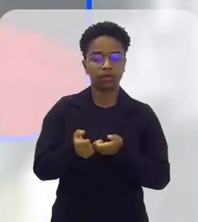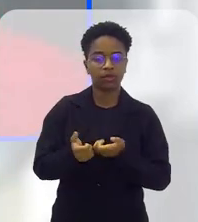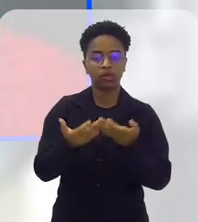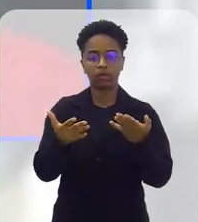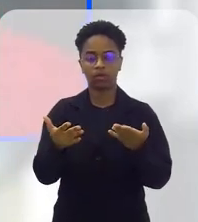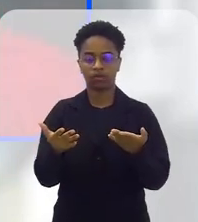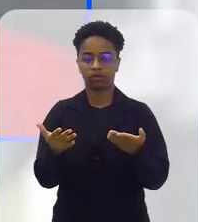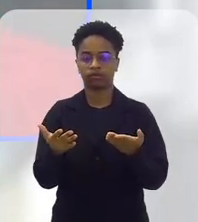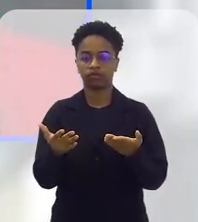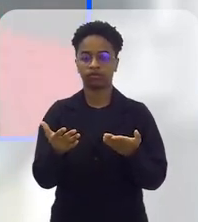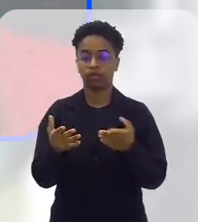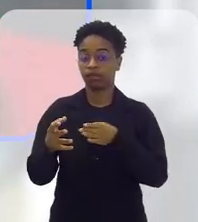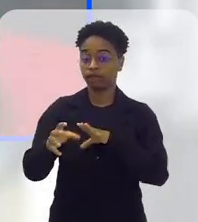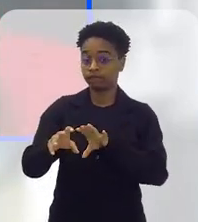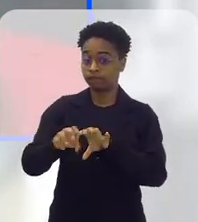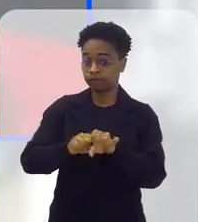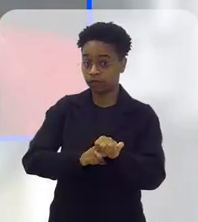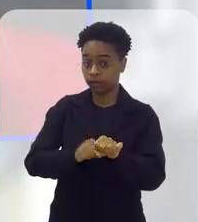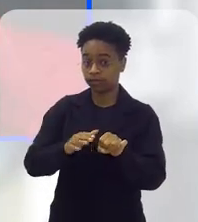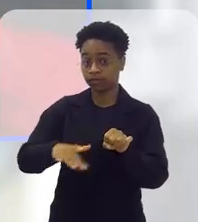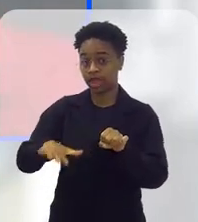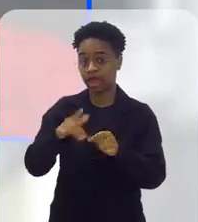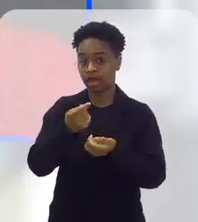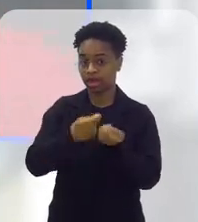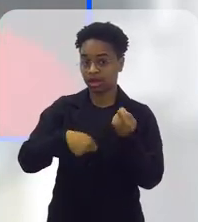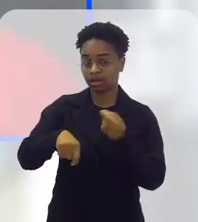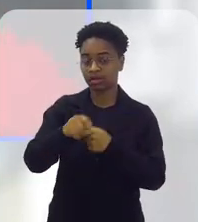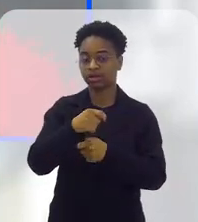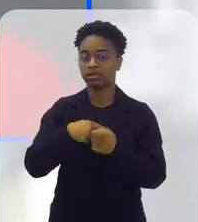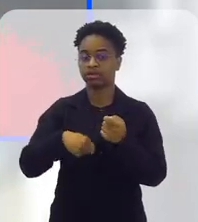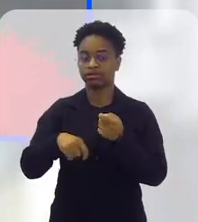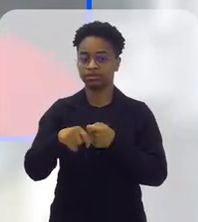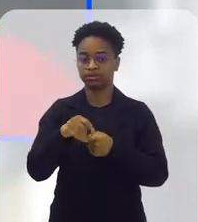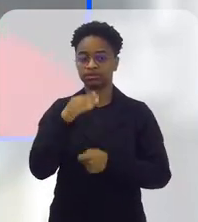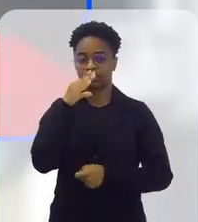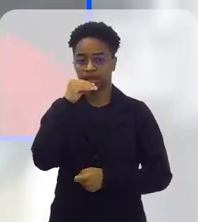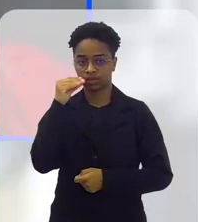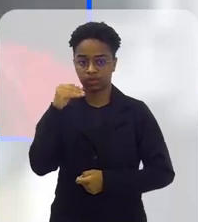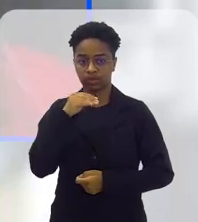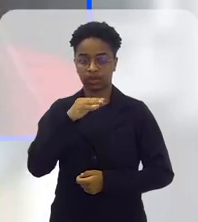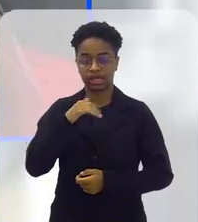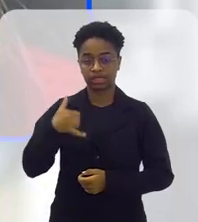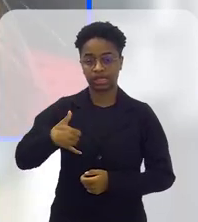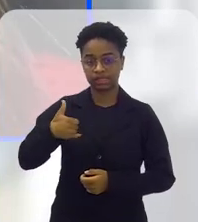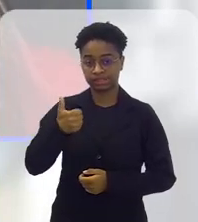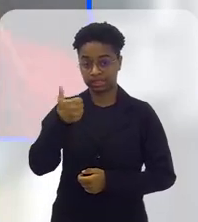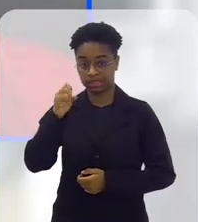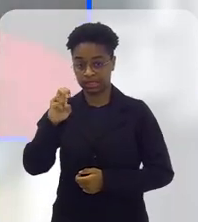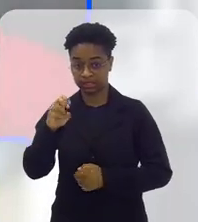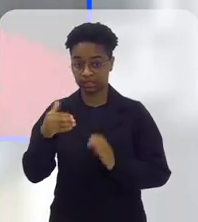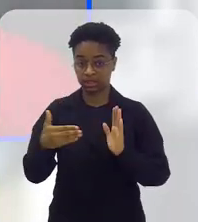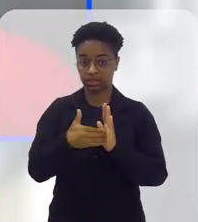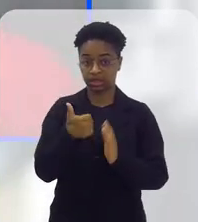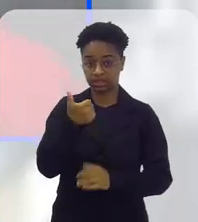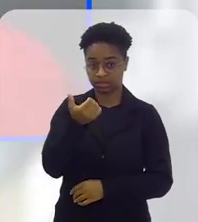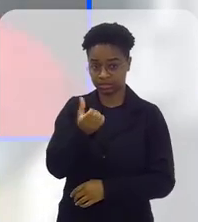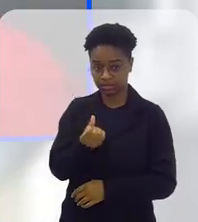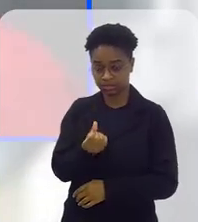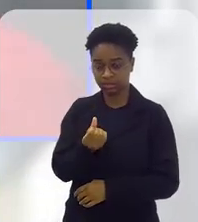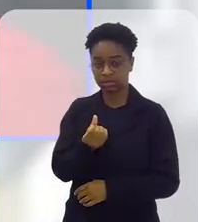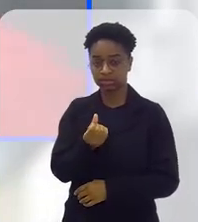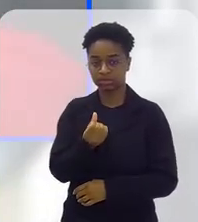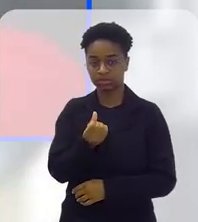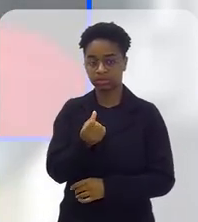oferecemos uma formação na área administrativa para adolescentes de 15 a 16 anos,